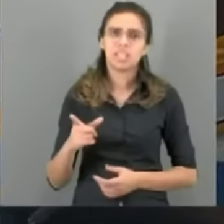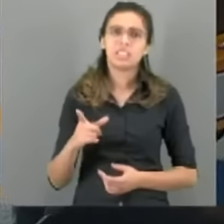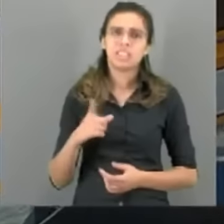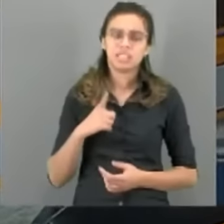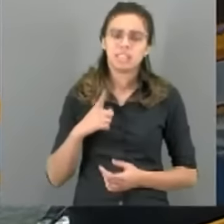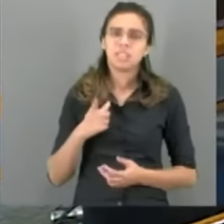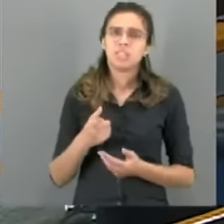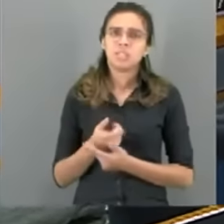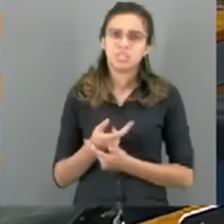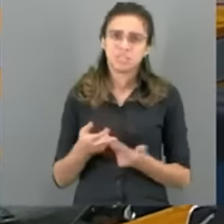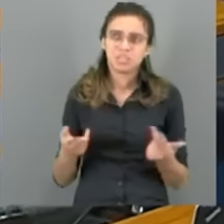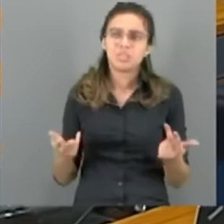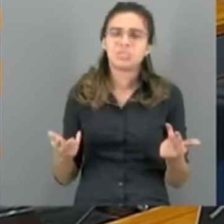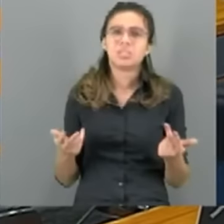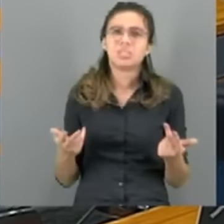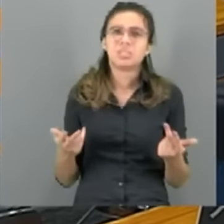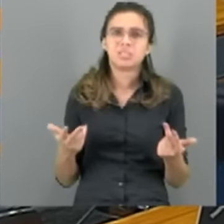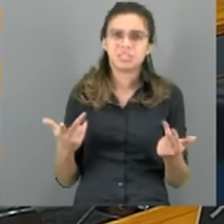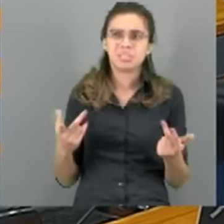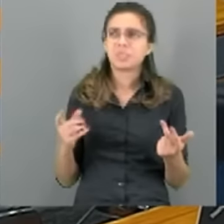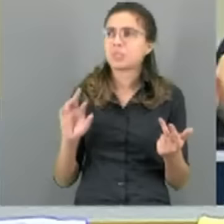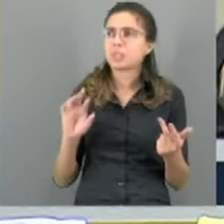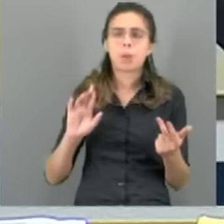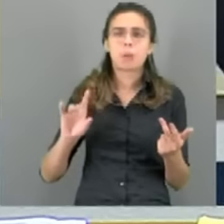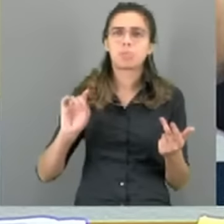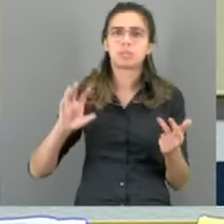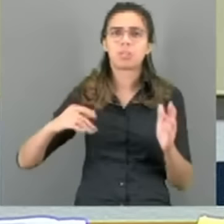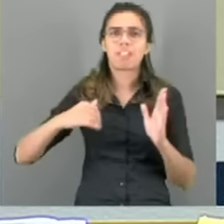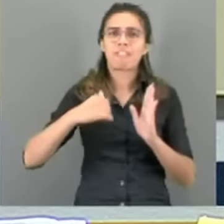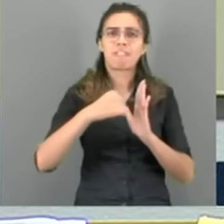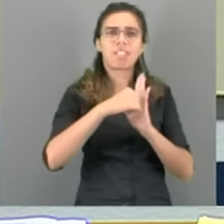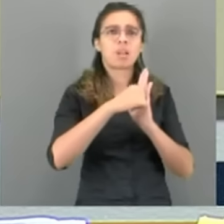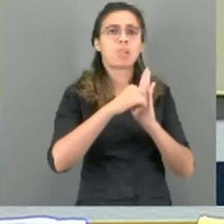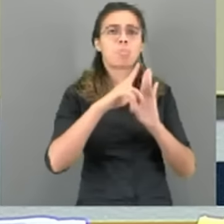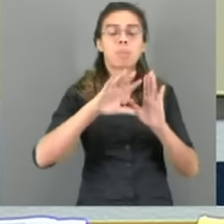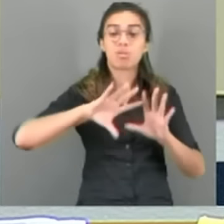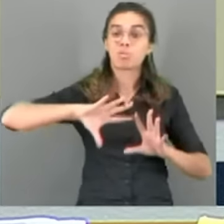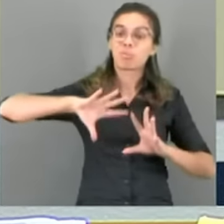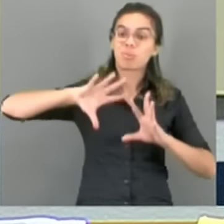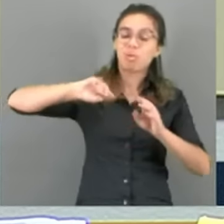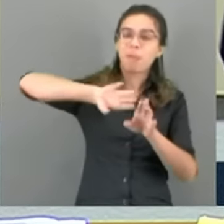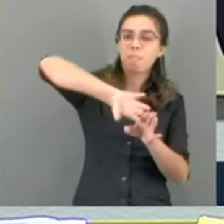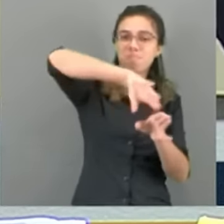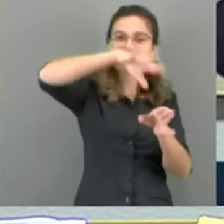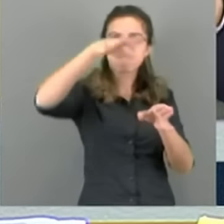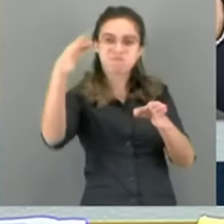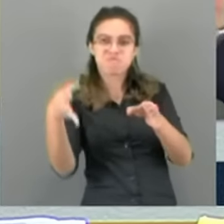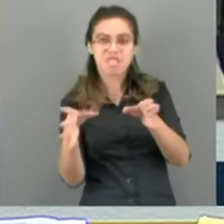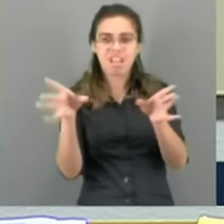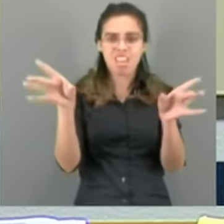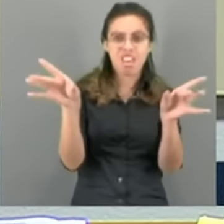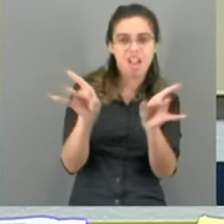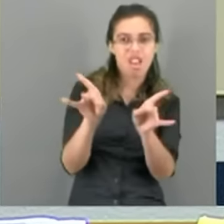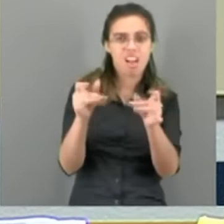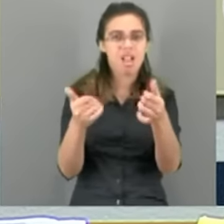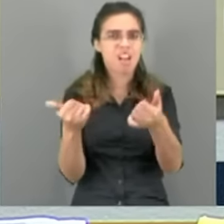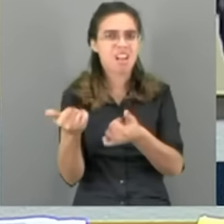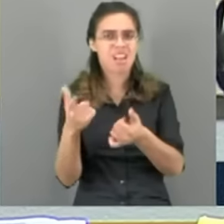um adesivo. Às vezes, é envelopado o carro todo, que é muito mais caro,